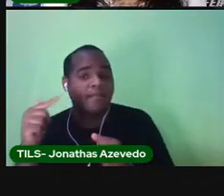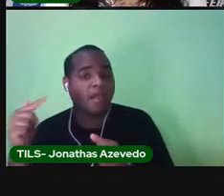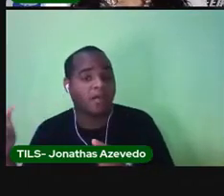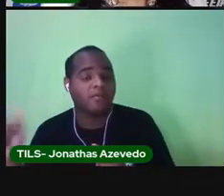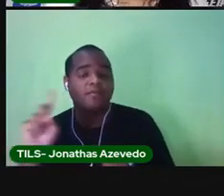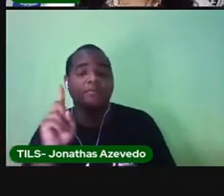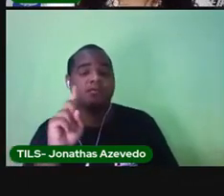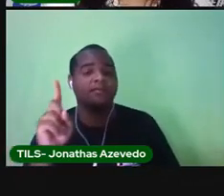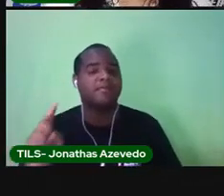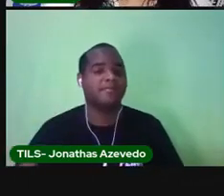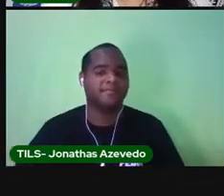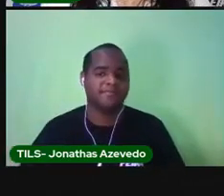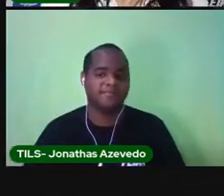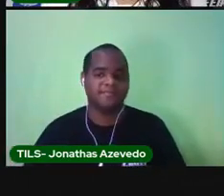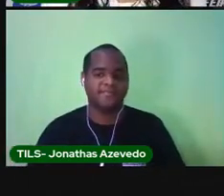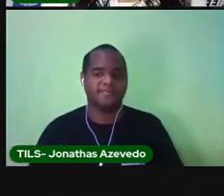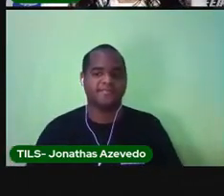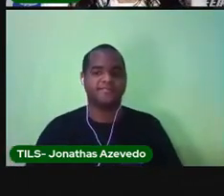Não.